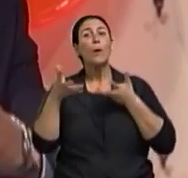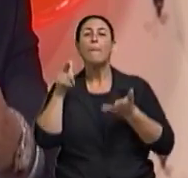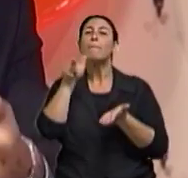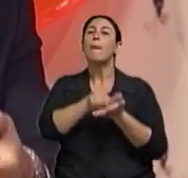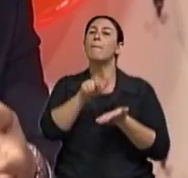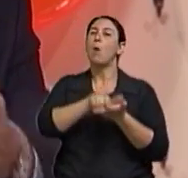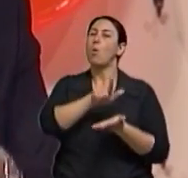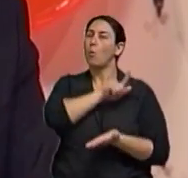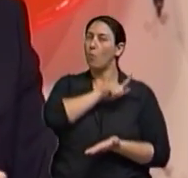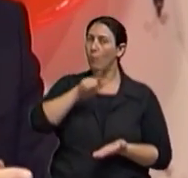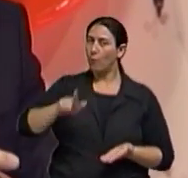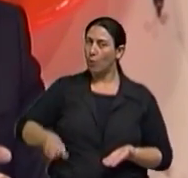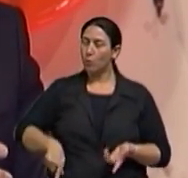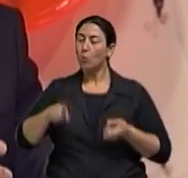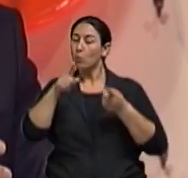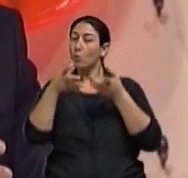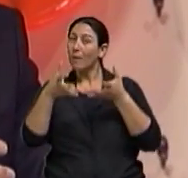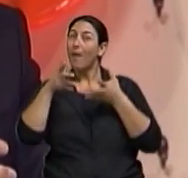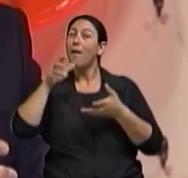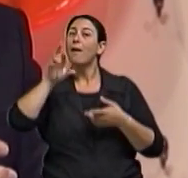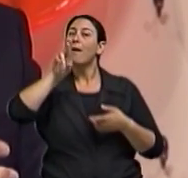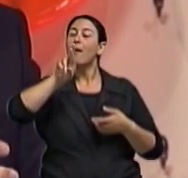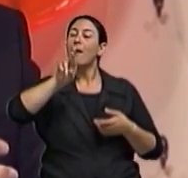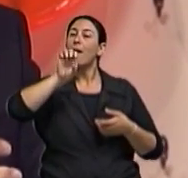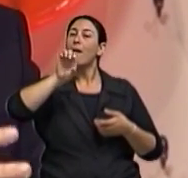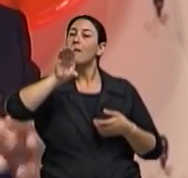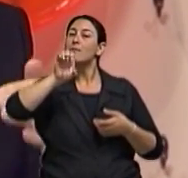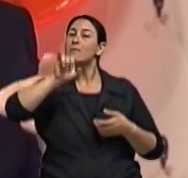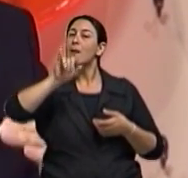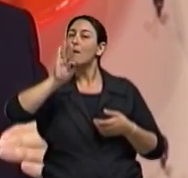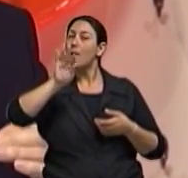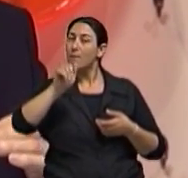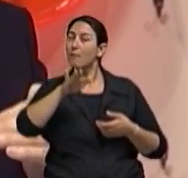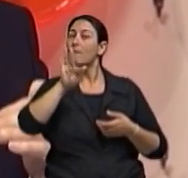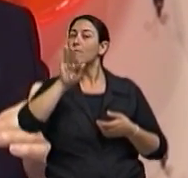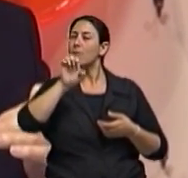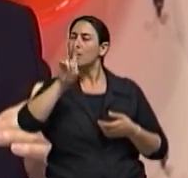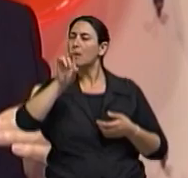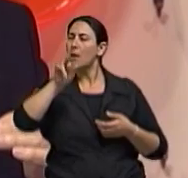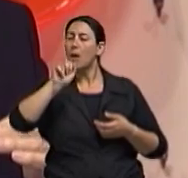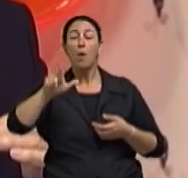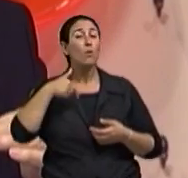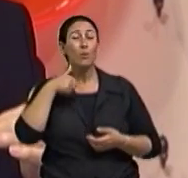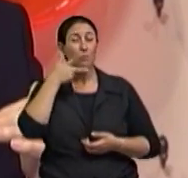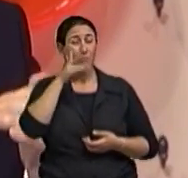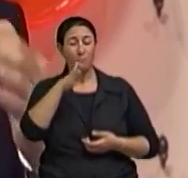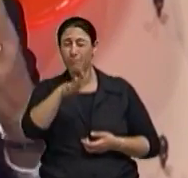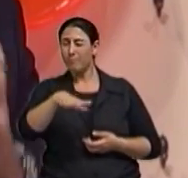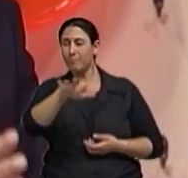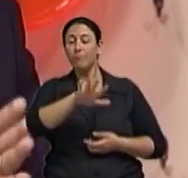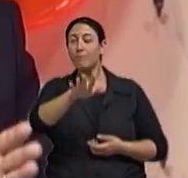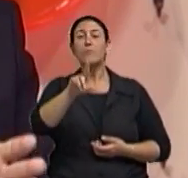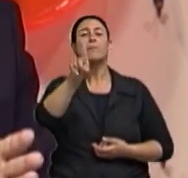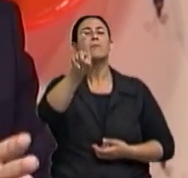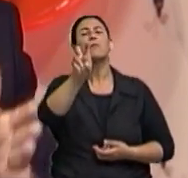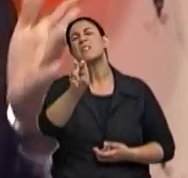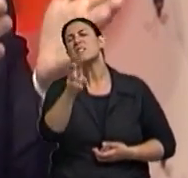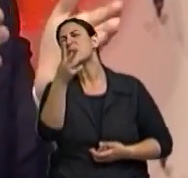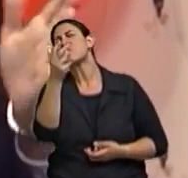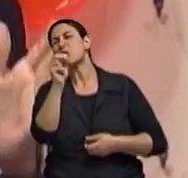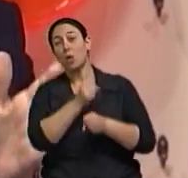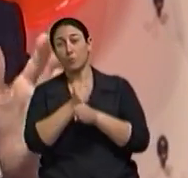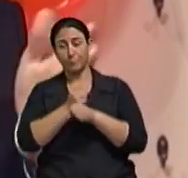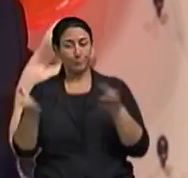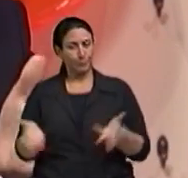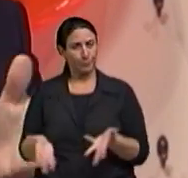governo, da Receita Federal especificamente, e eu estou falando de 10, 15, 20 anos. Ou seja, o cidadão hoje